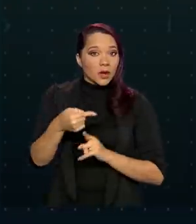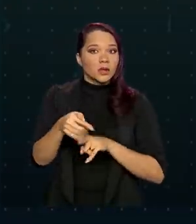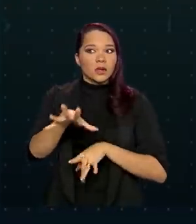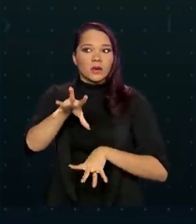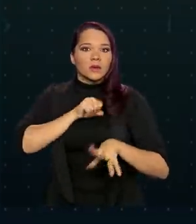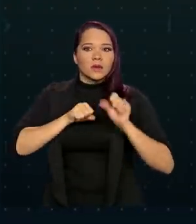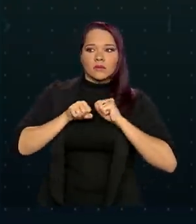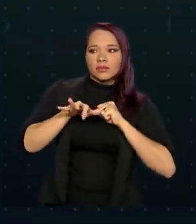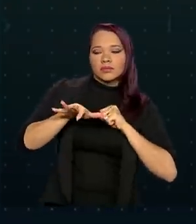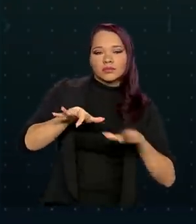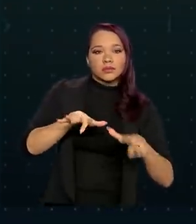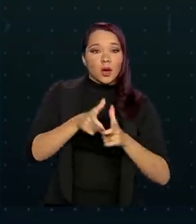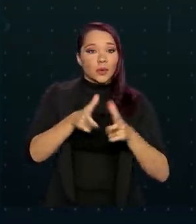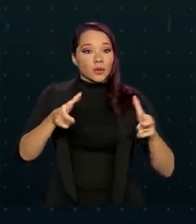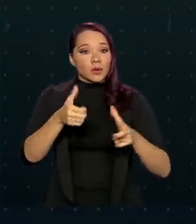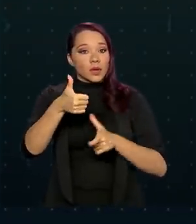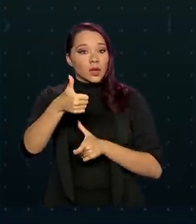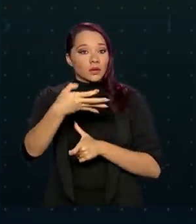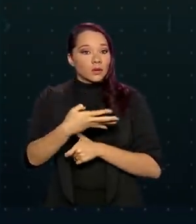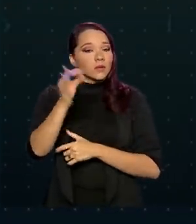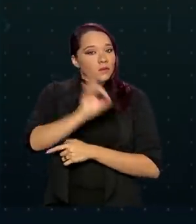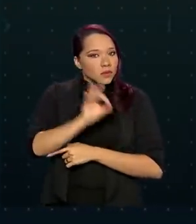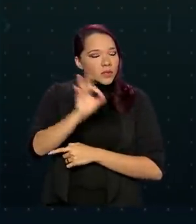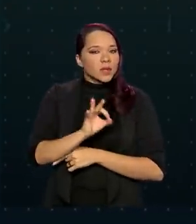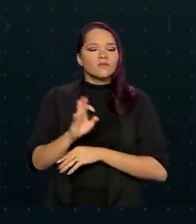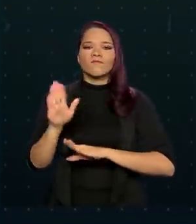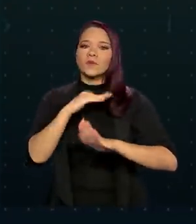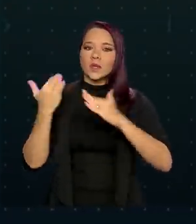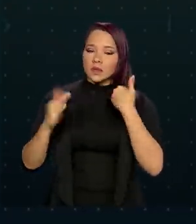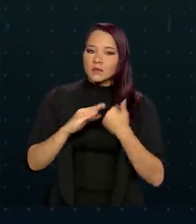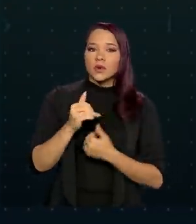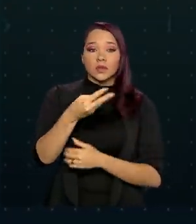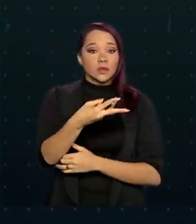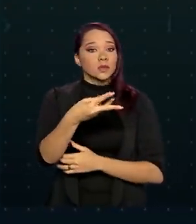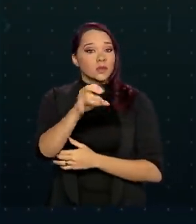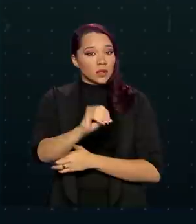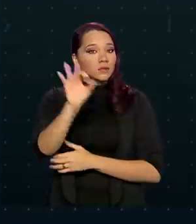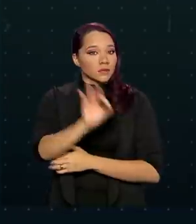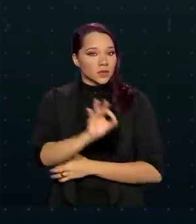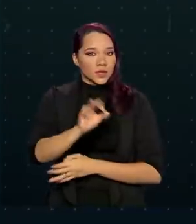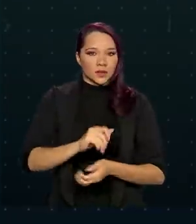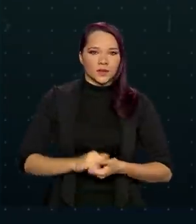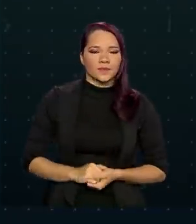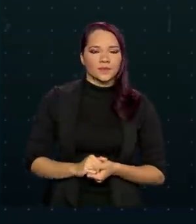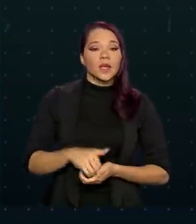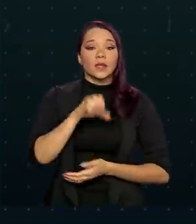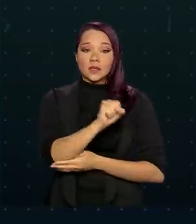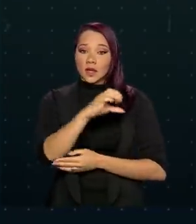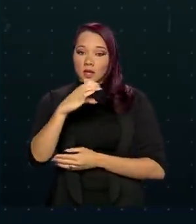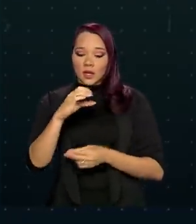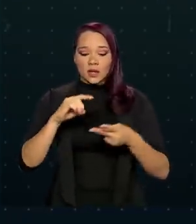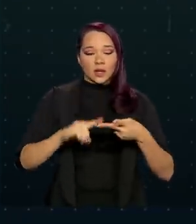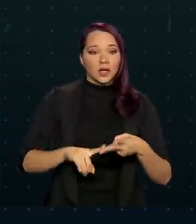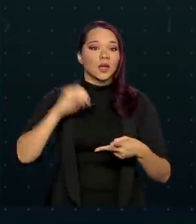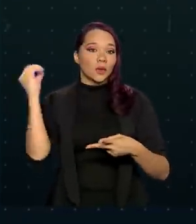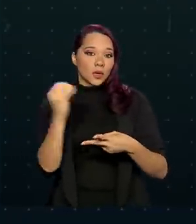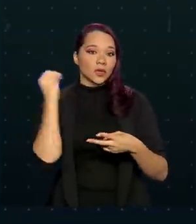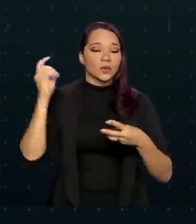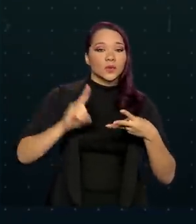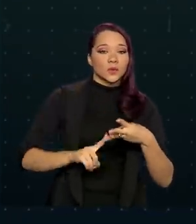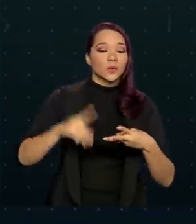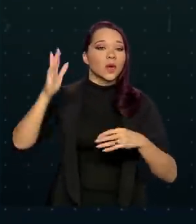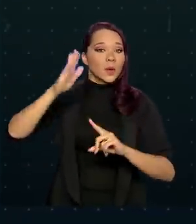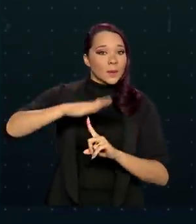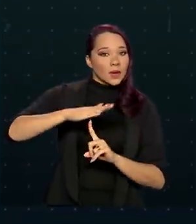infecções aumentaram em 14% e os óbitos em 30%. Santa Catarina, Rio Grande do Sul e